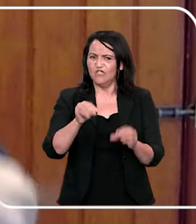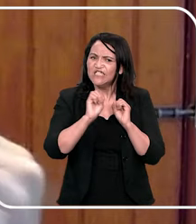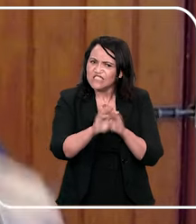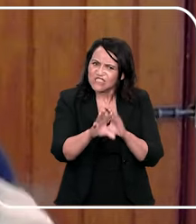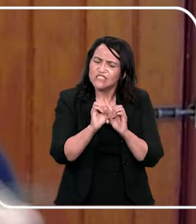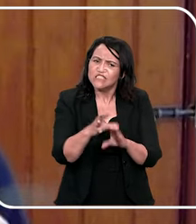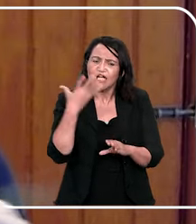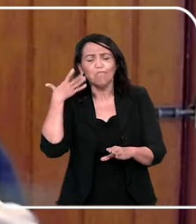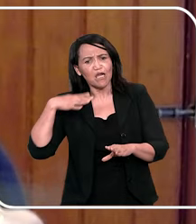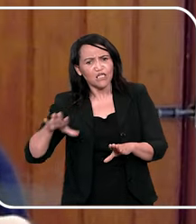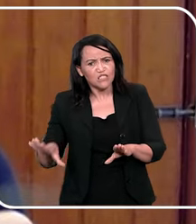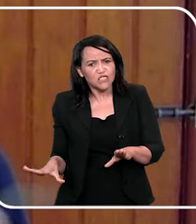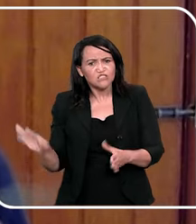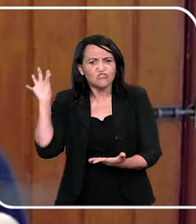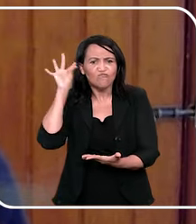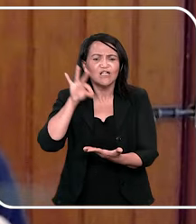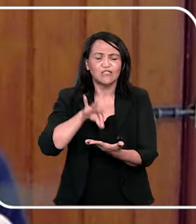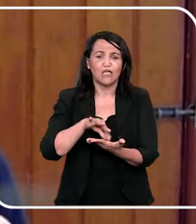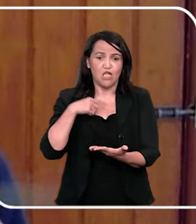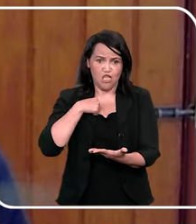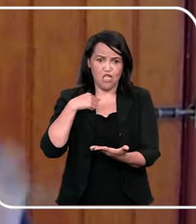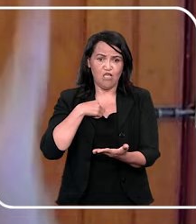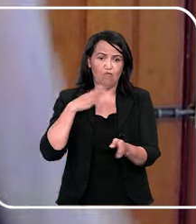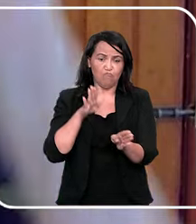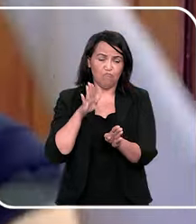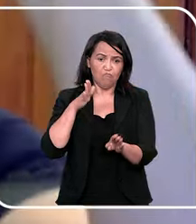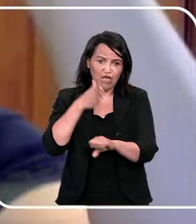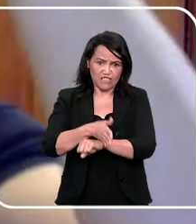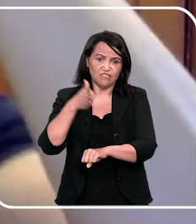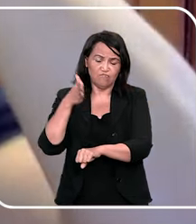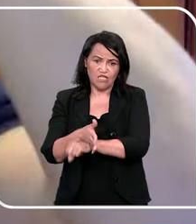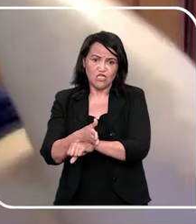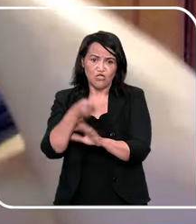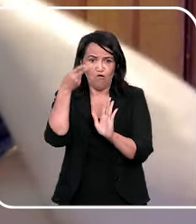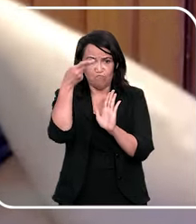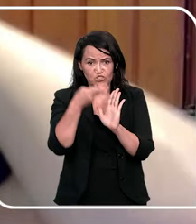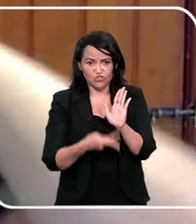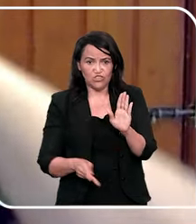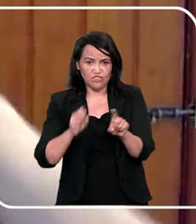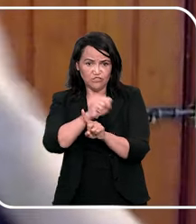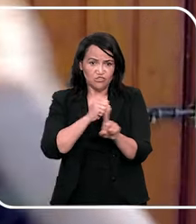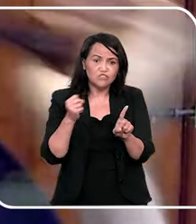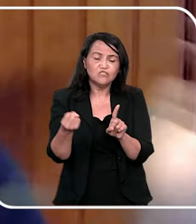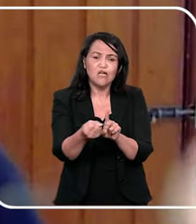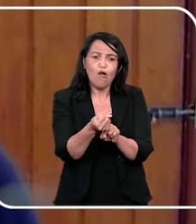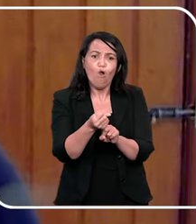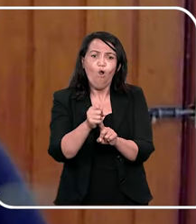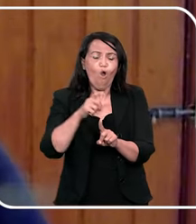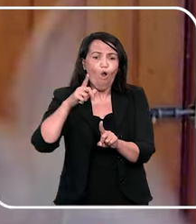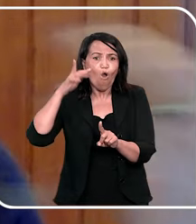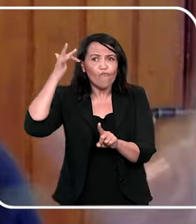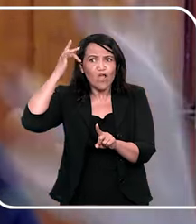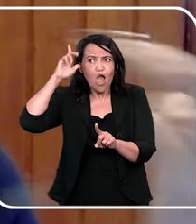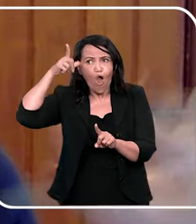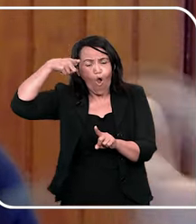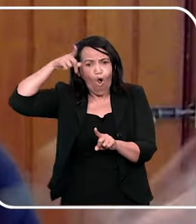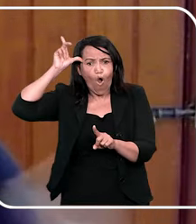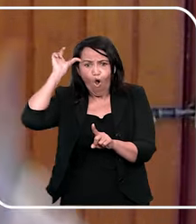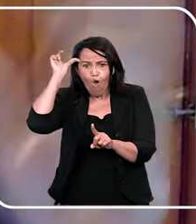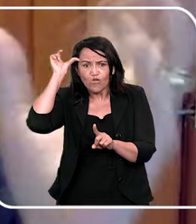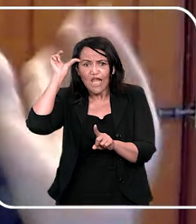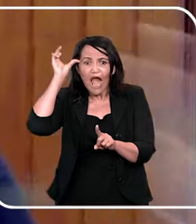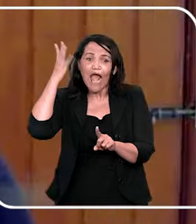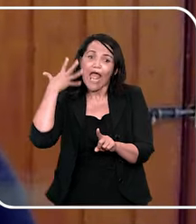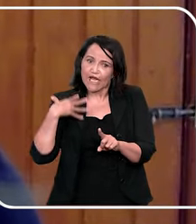assunto, ensine para a criança, eu estava num projeto social ontem, e alguma coisa surgiu,